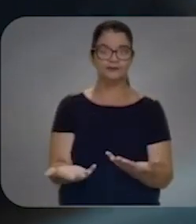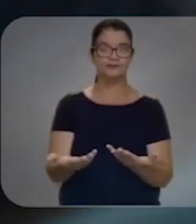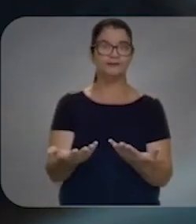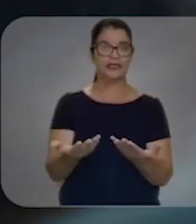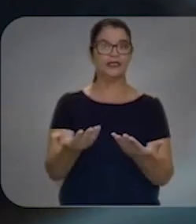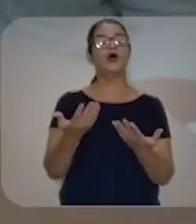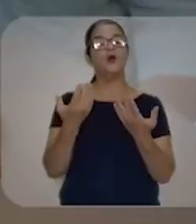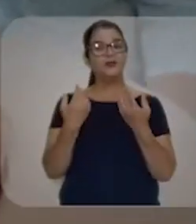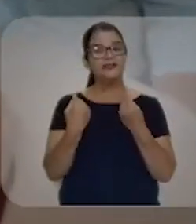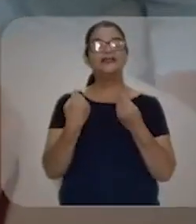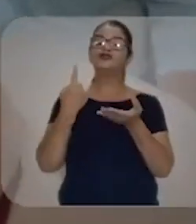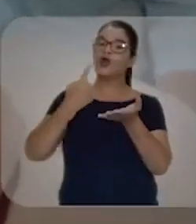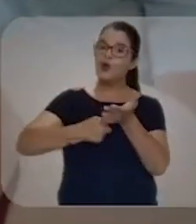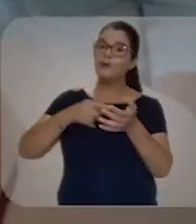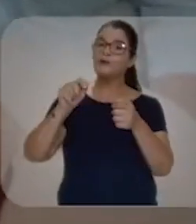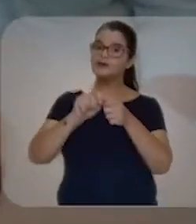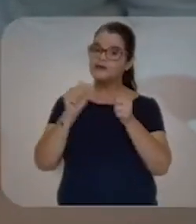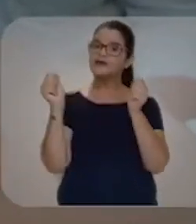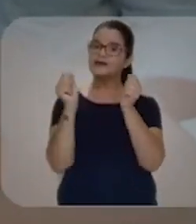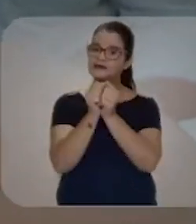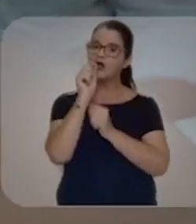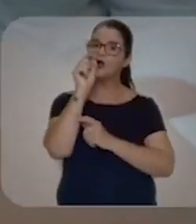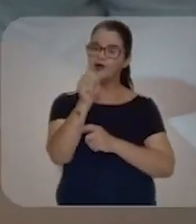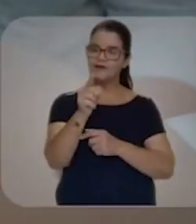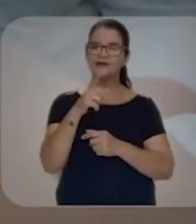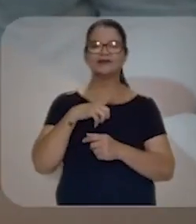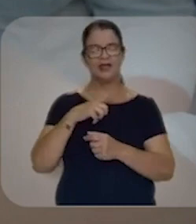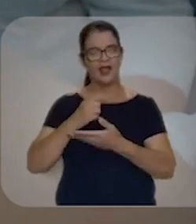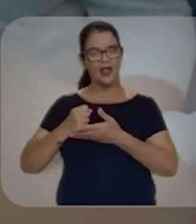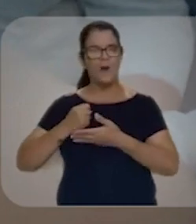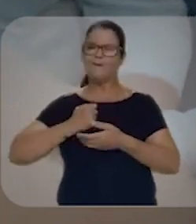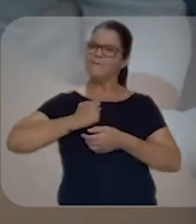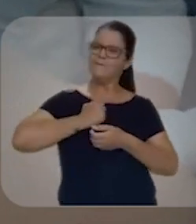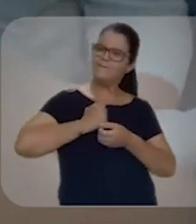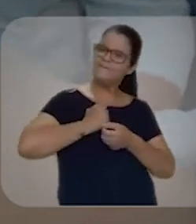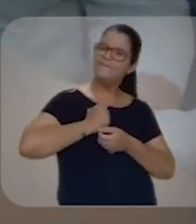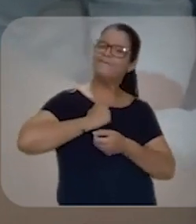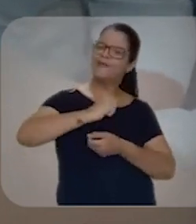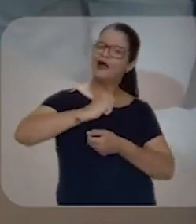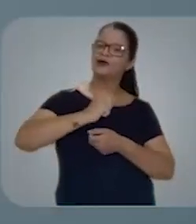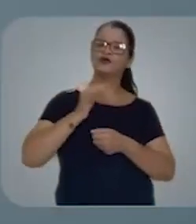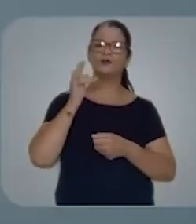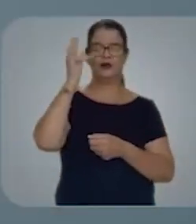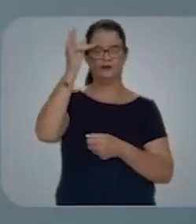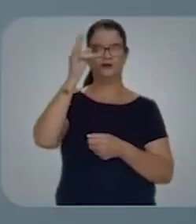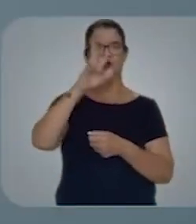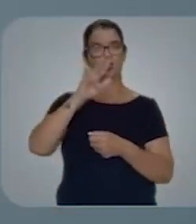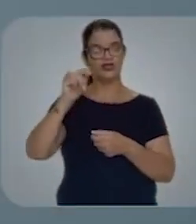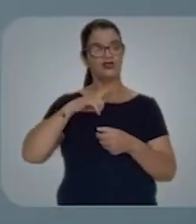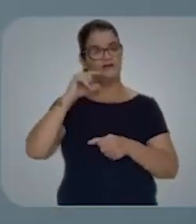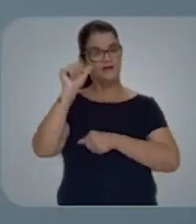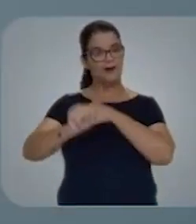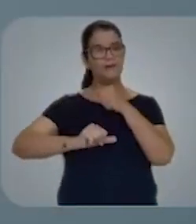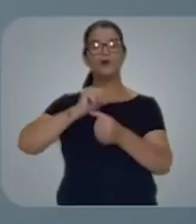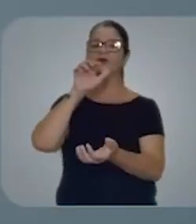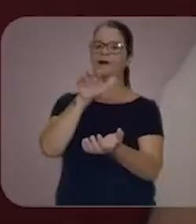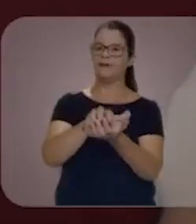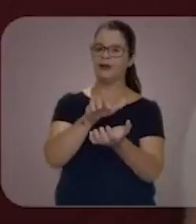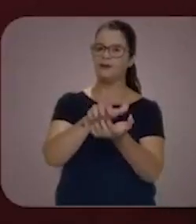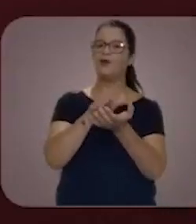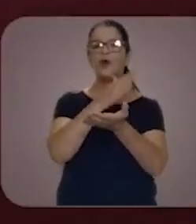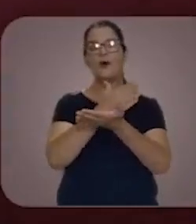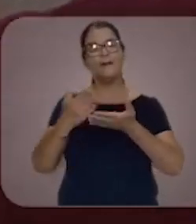Então, deixa eu assumir um compromisso com você. Um pacto pelo futuro. A gente vai mudar Pernambuco